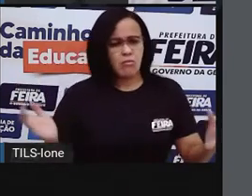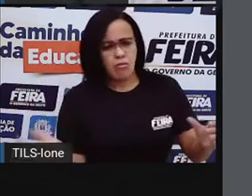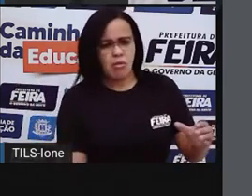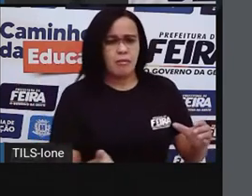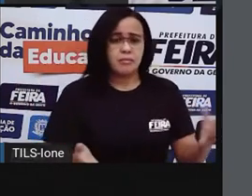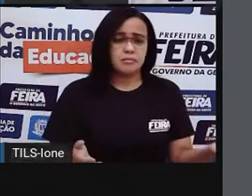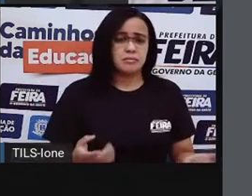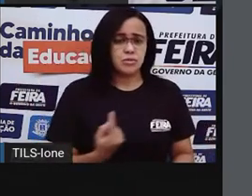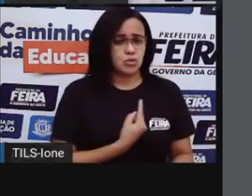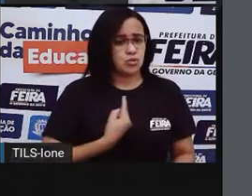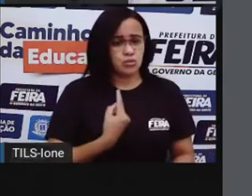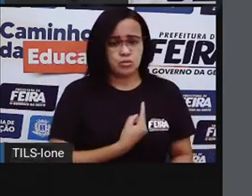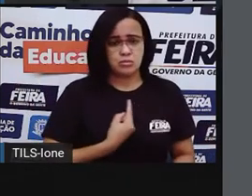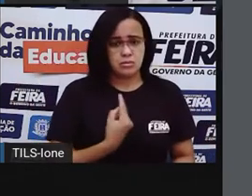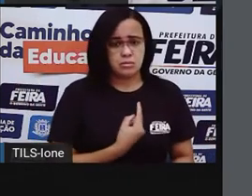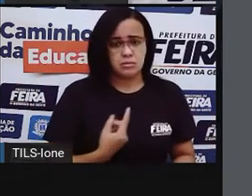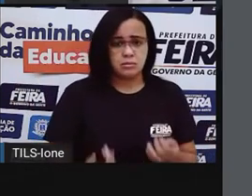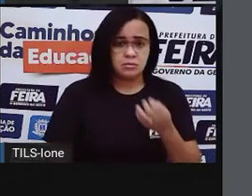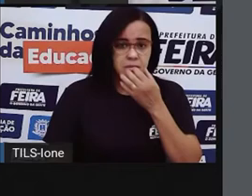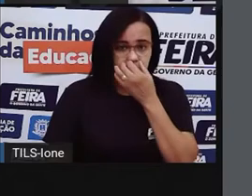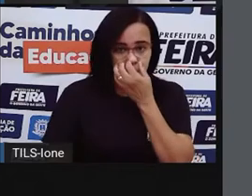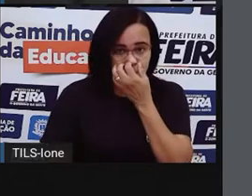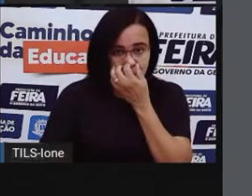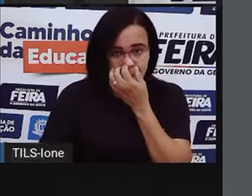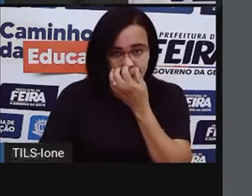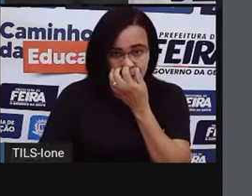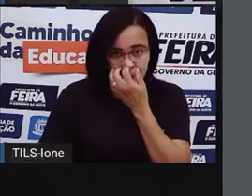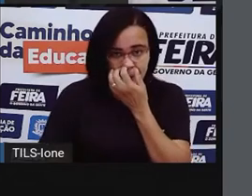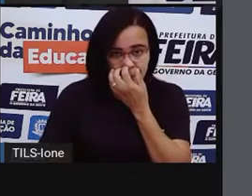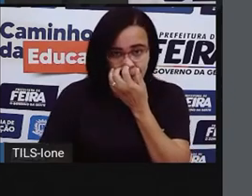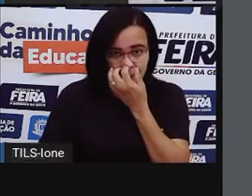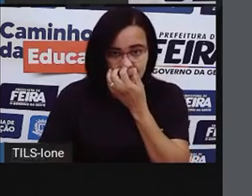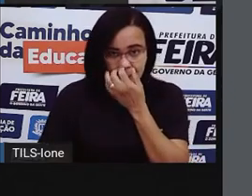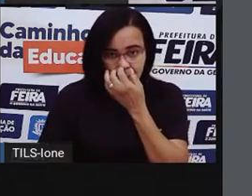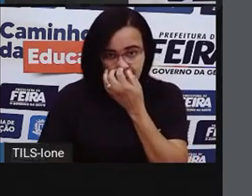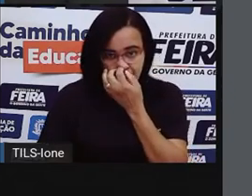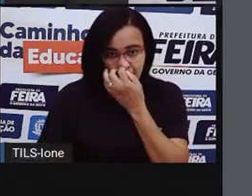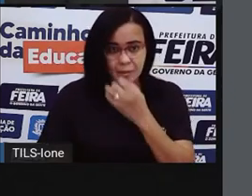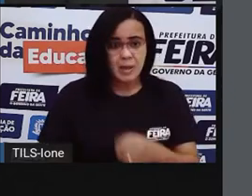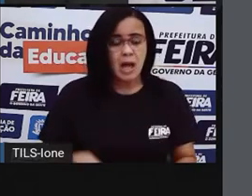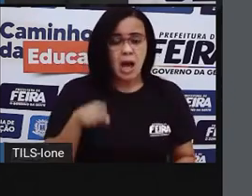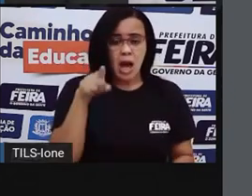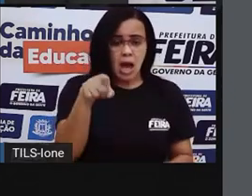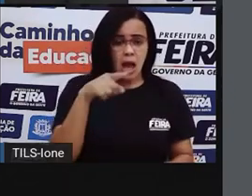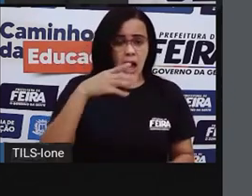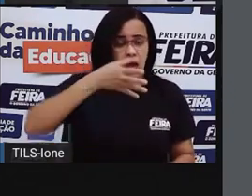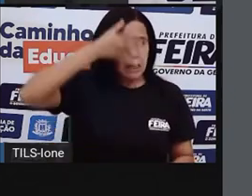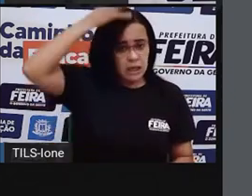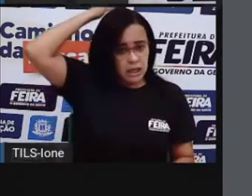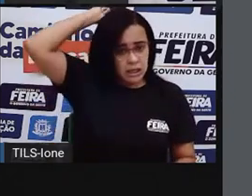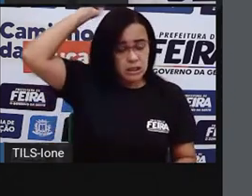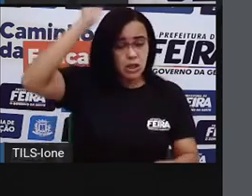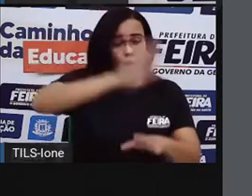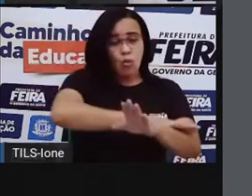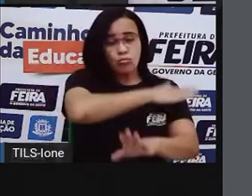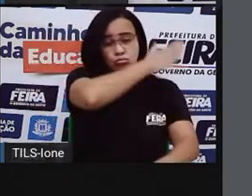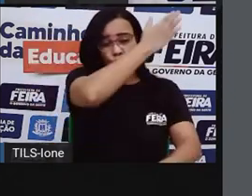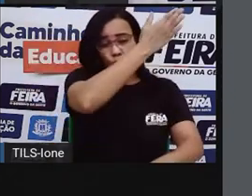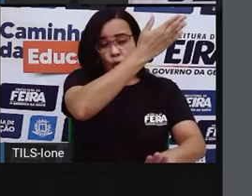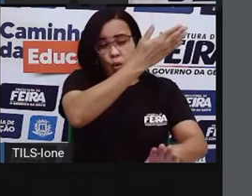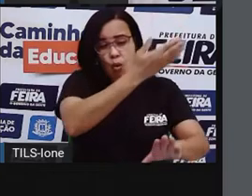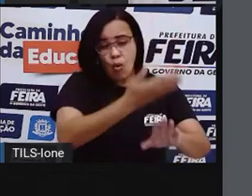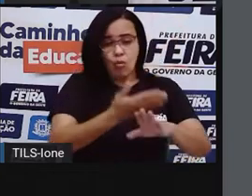Dito e feito, ela passou o dia inteiro trabalhando na colheca do milho, enquanto os outros bichos